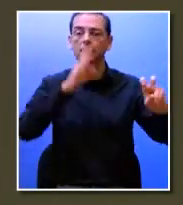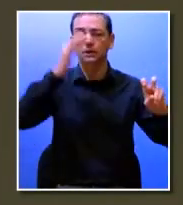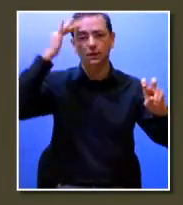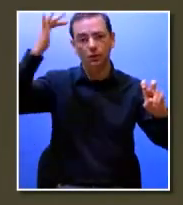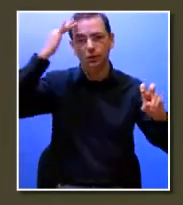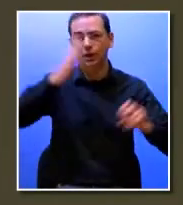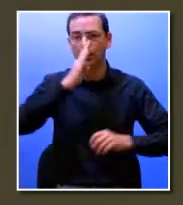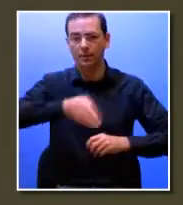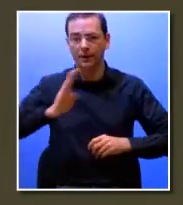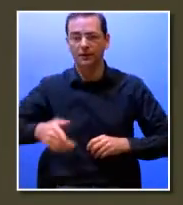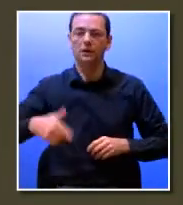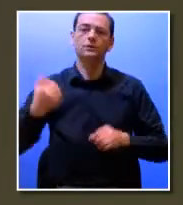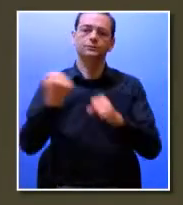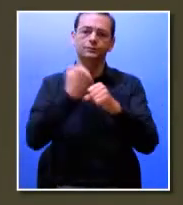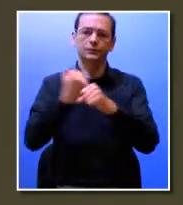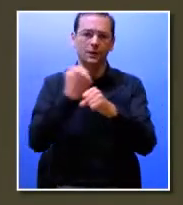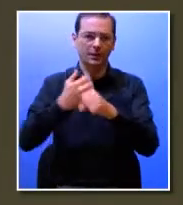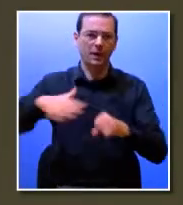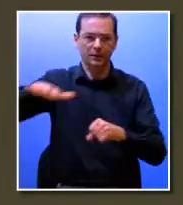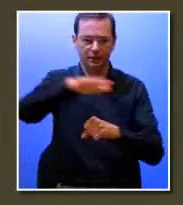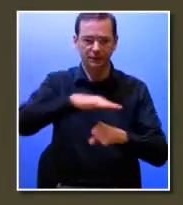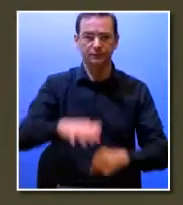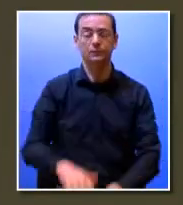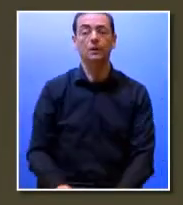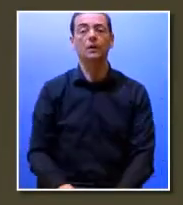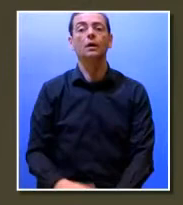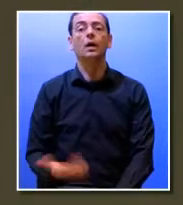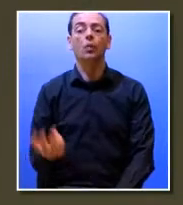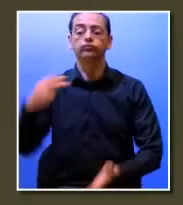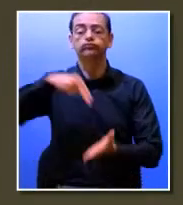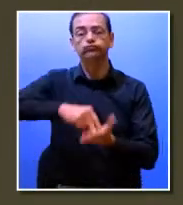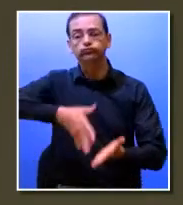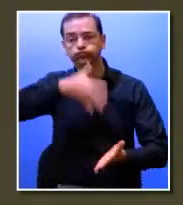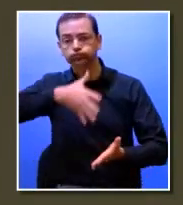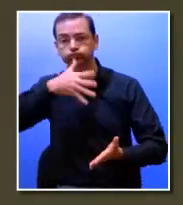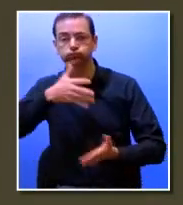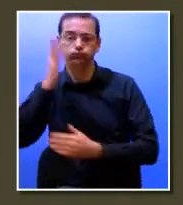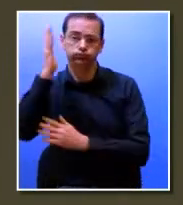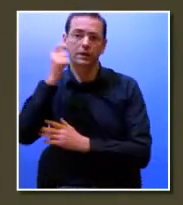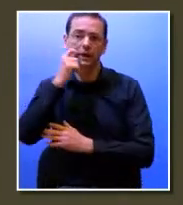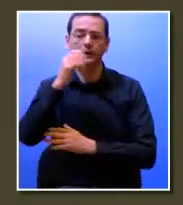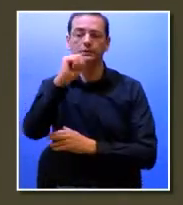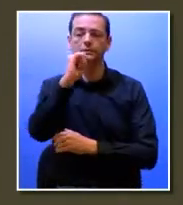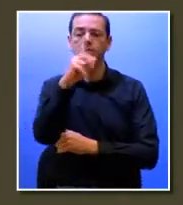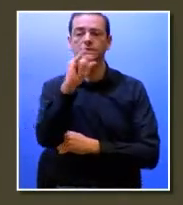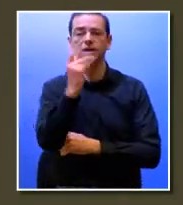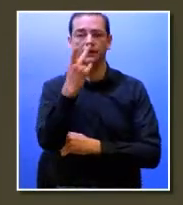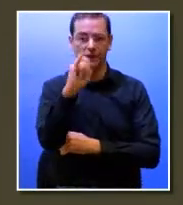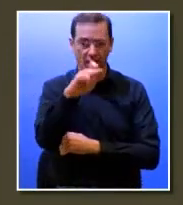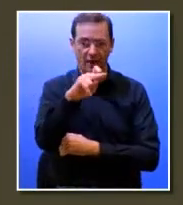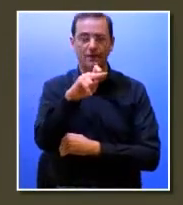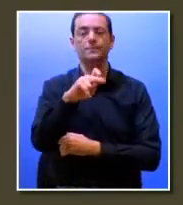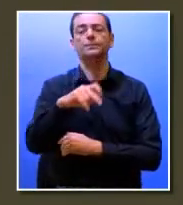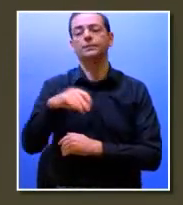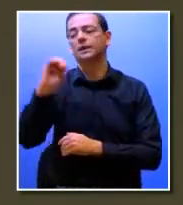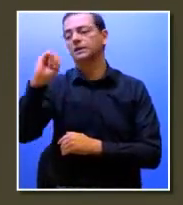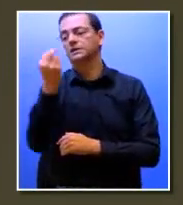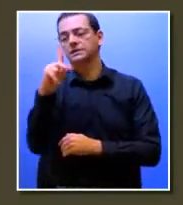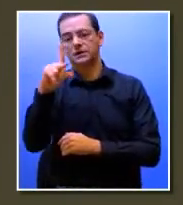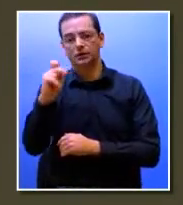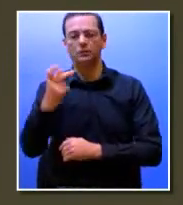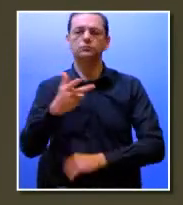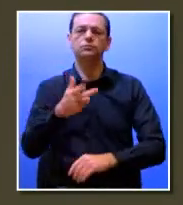na Universidade e no Trabalho. A moderadora deste painel é a professora Sílvia Silva, diretora